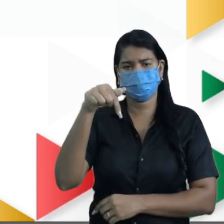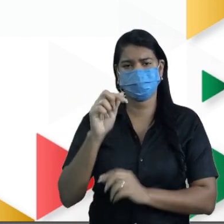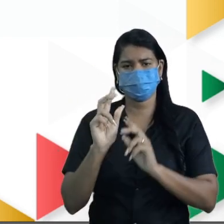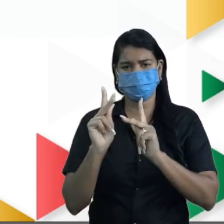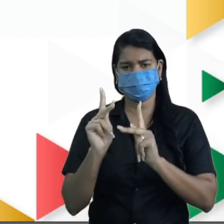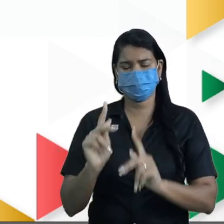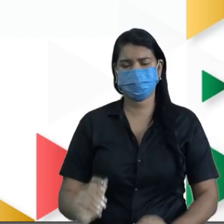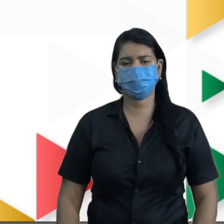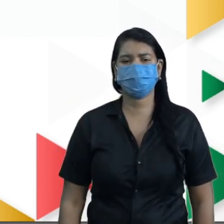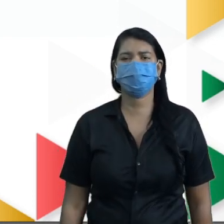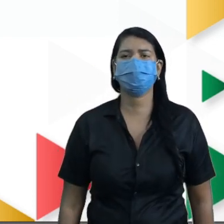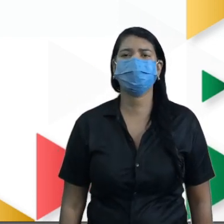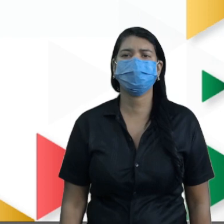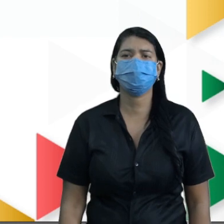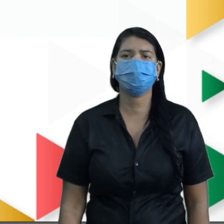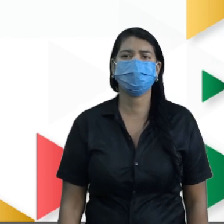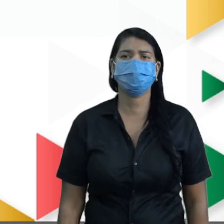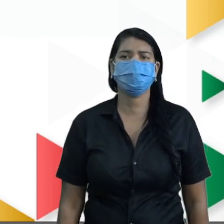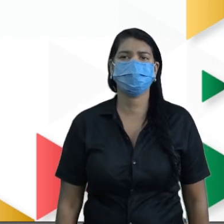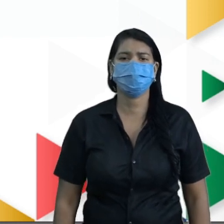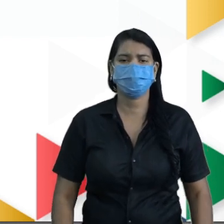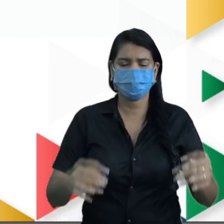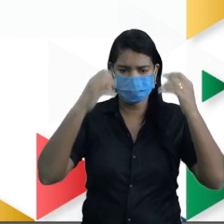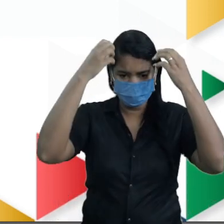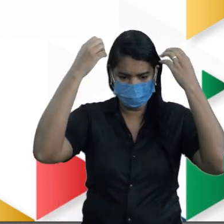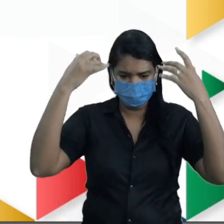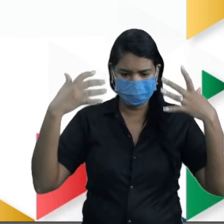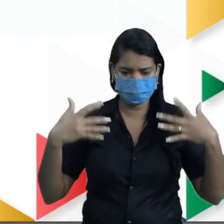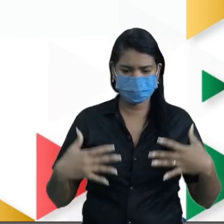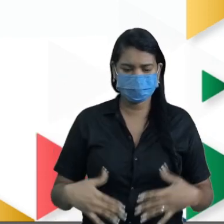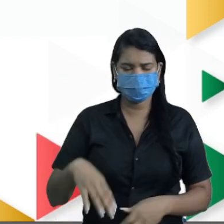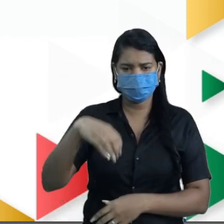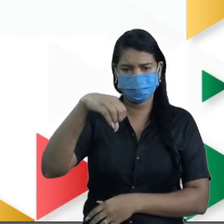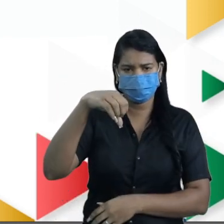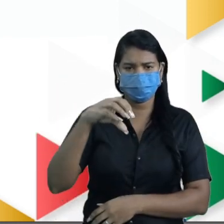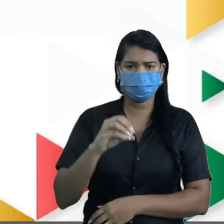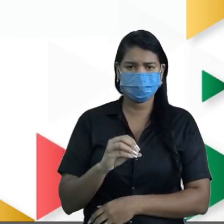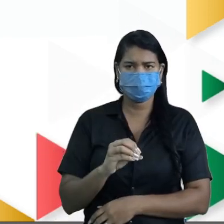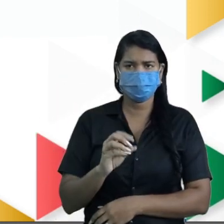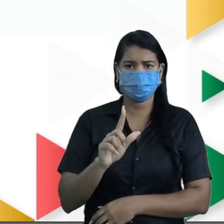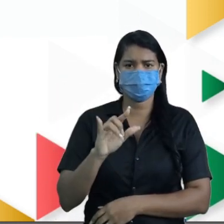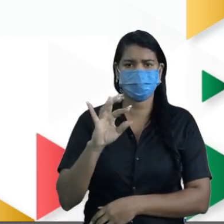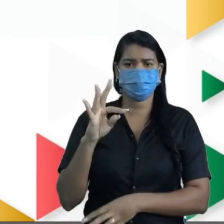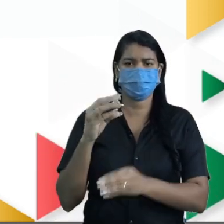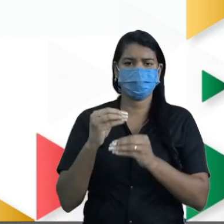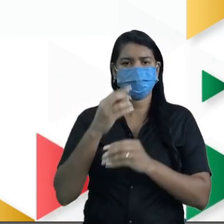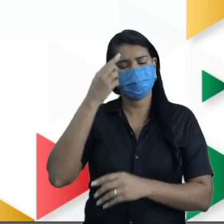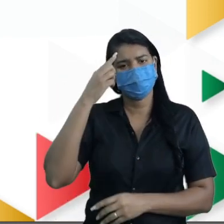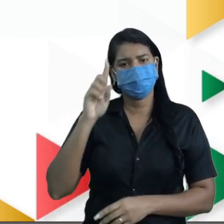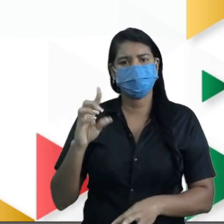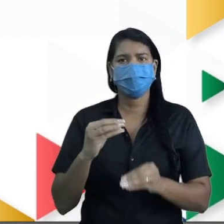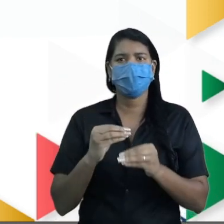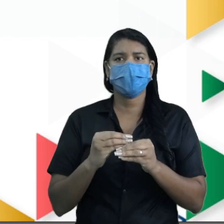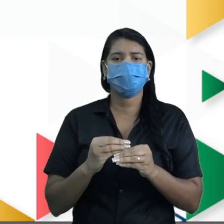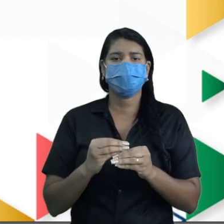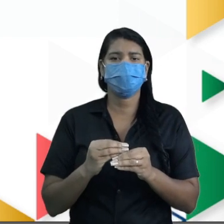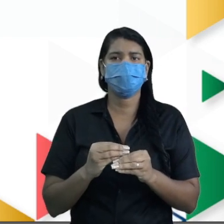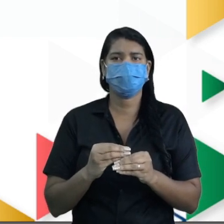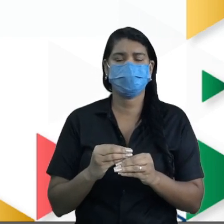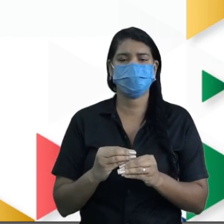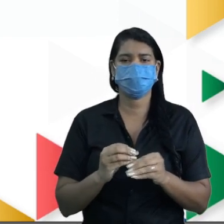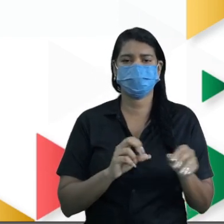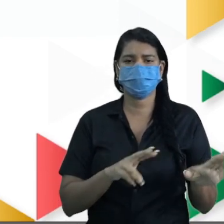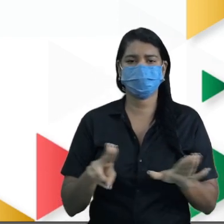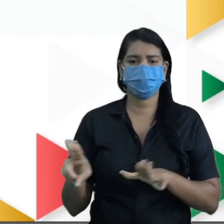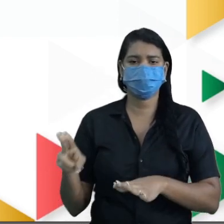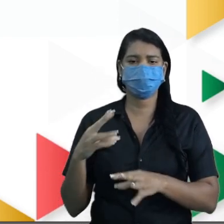aí? Depois, tomar banho, que ela gastava 90 litros durante o dia, ela vai fazer isso também durante